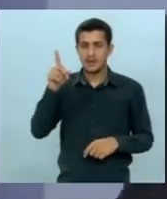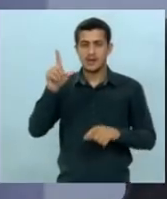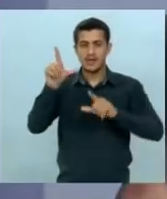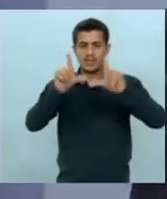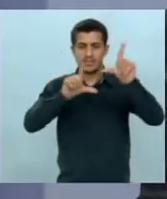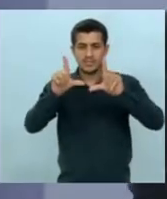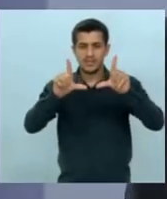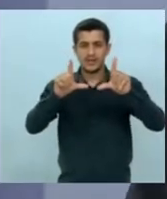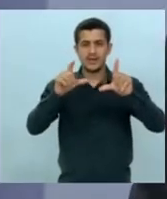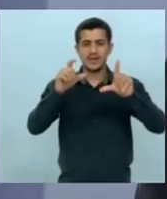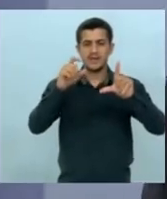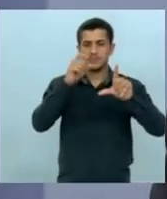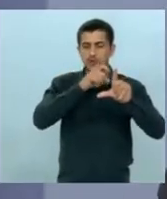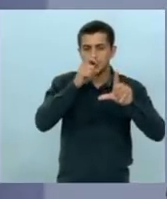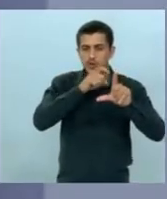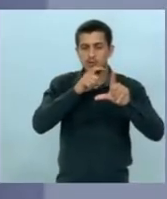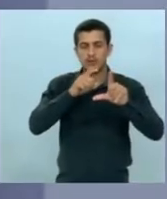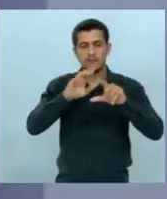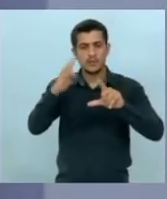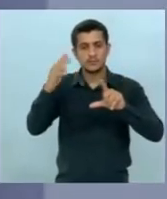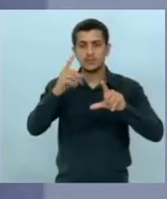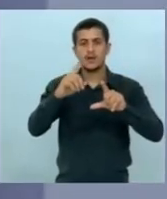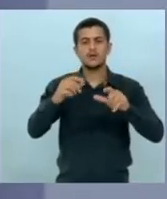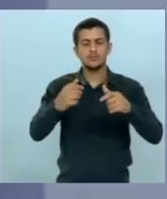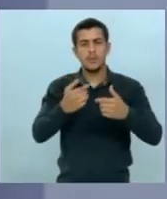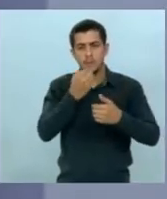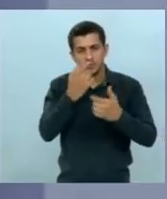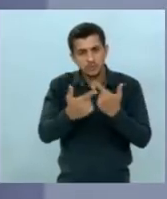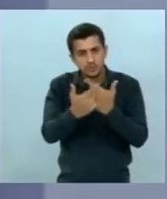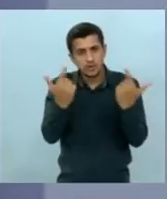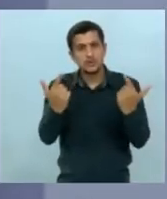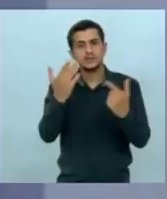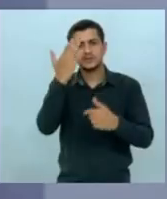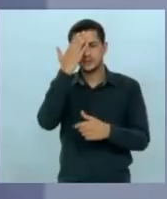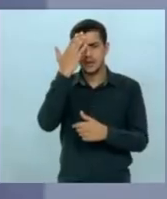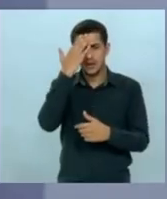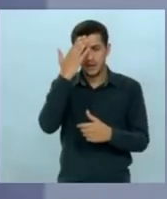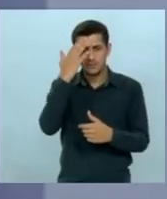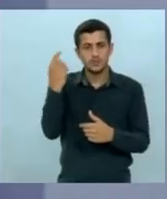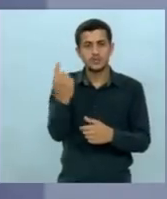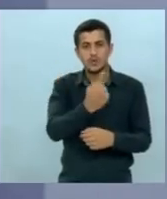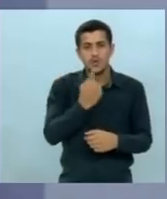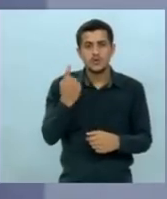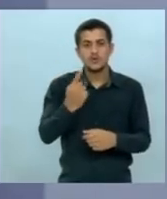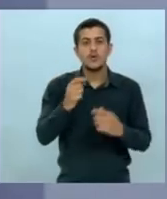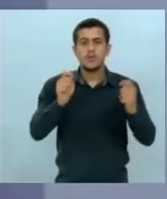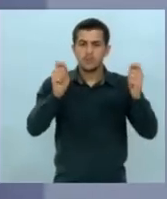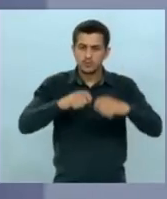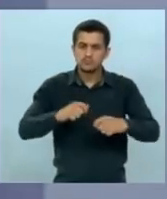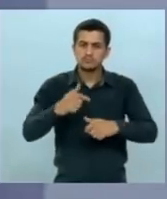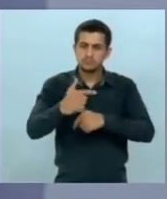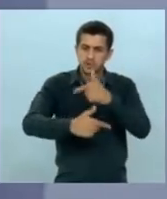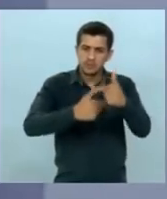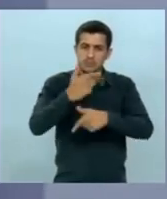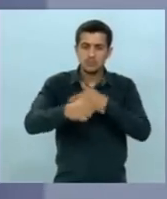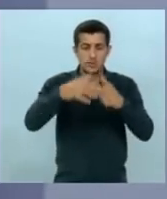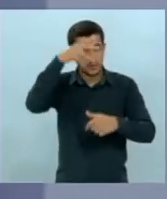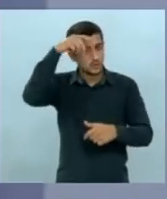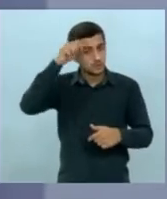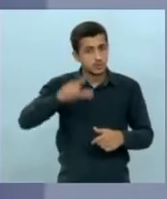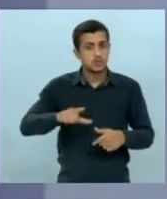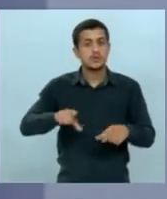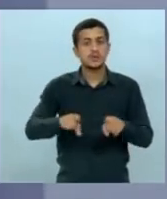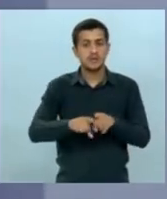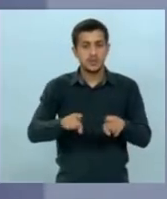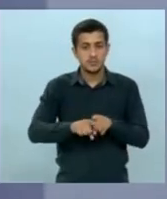virtual aquilo é real desejando sorte porque ele conhece e sabe que nós podemos juntos trabalhar pelo Mato Grosso do Sul e pelo